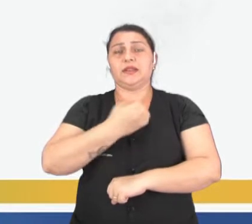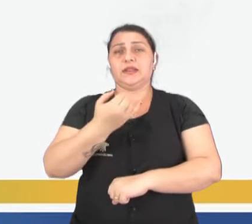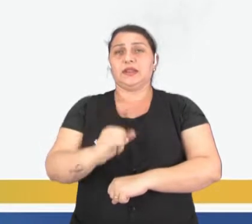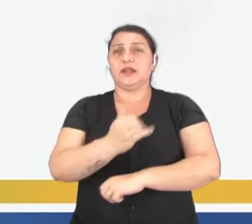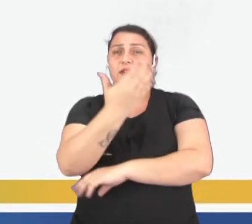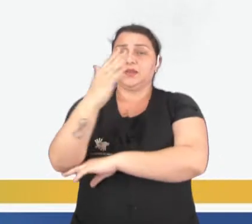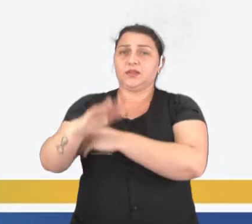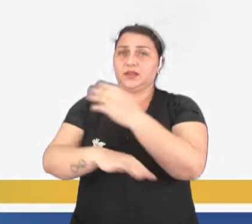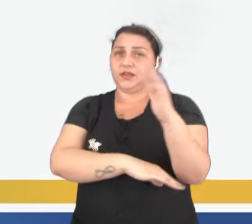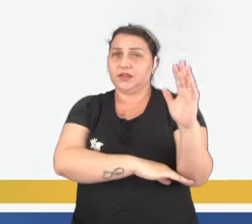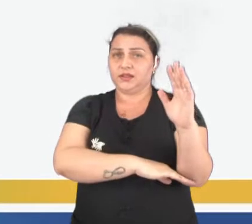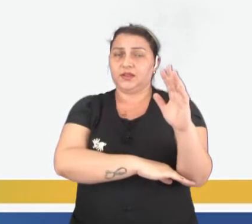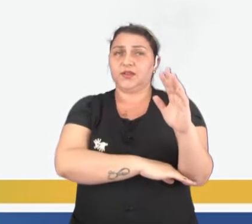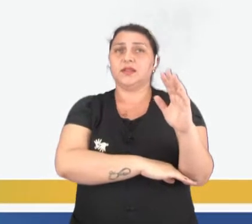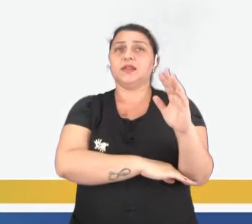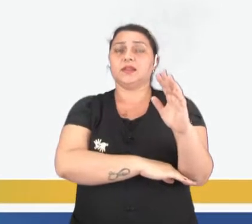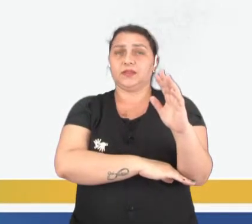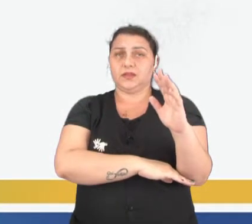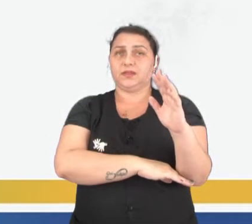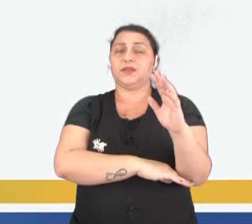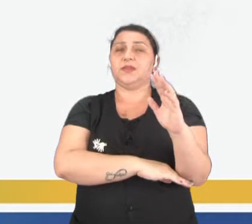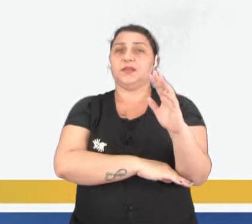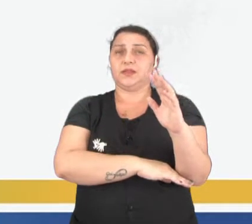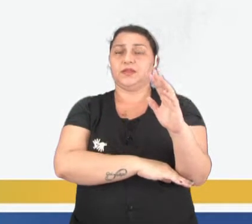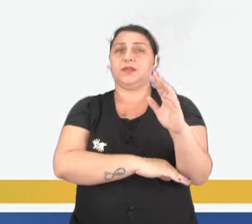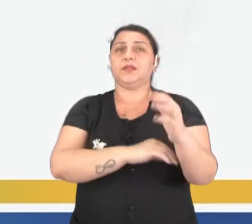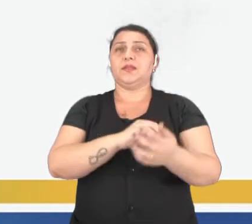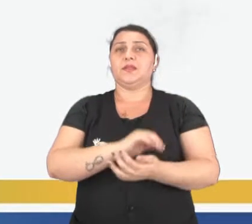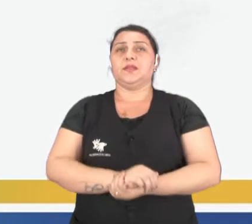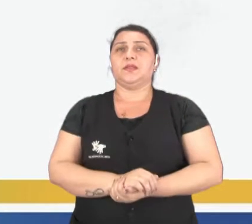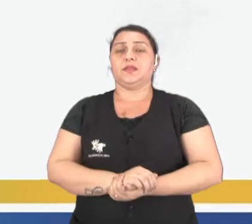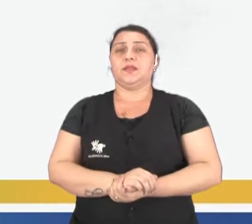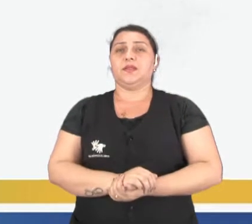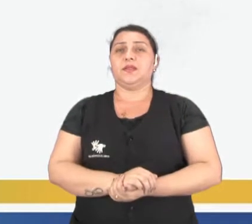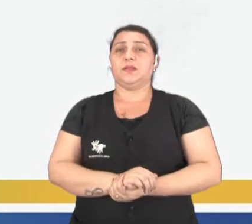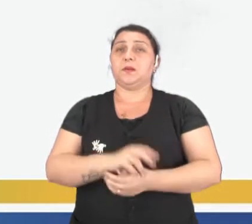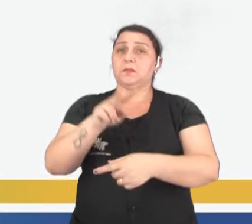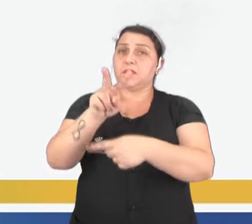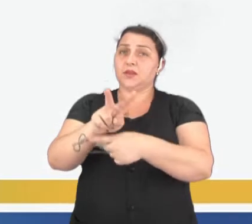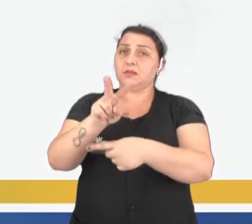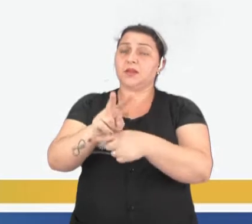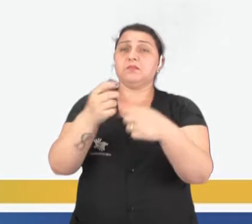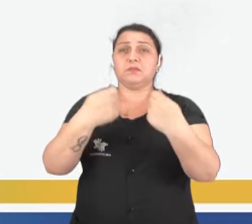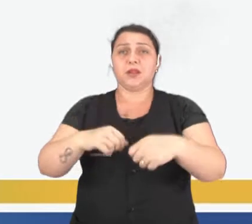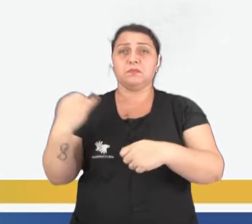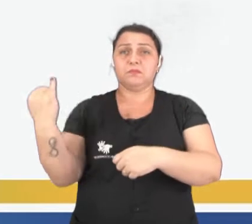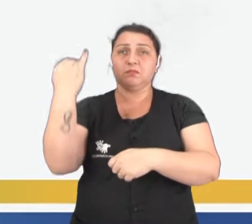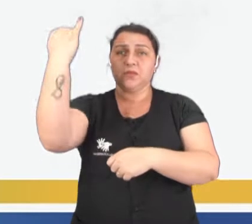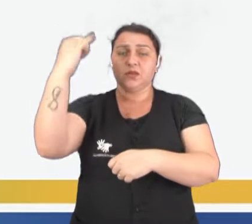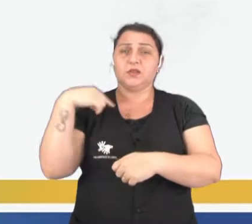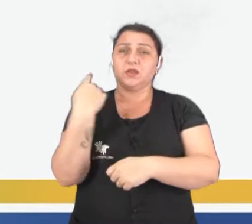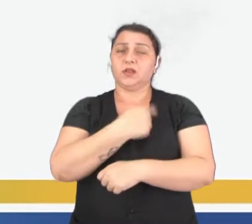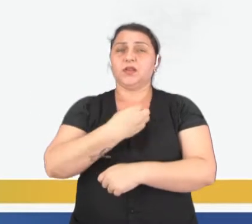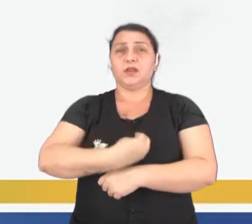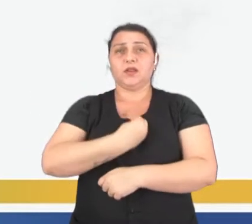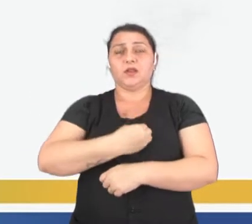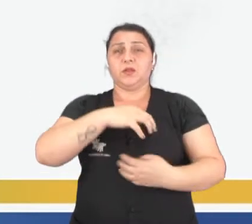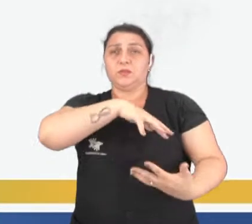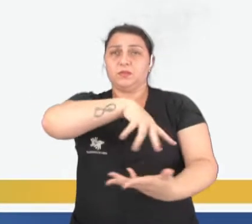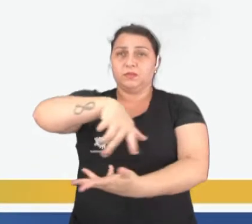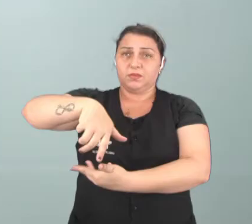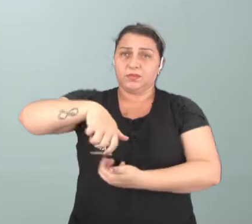natureza, em sua totalidade, seja, acima de tudo, preservada. Então nós vivemos em um